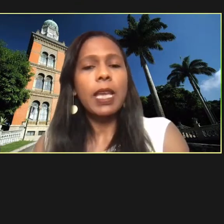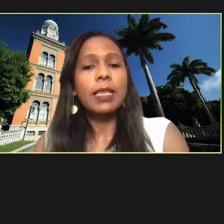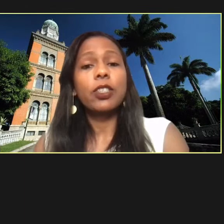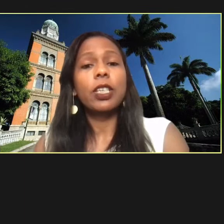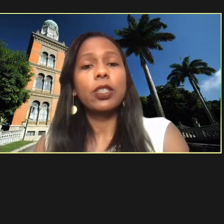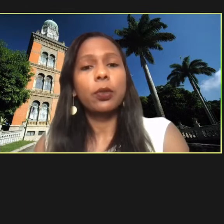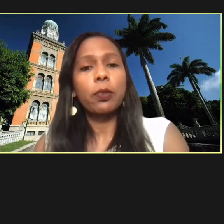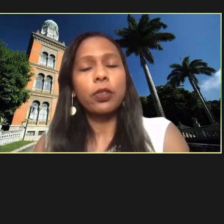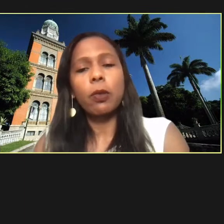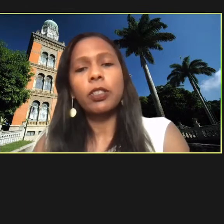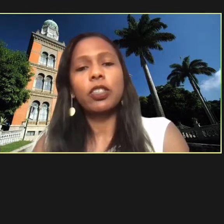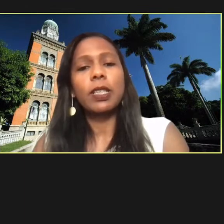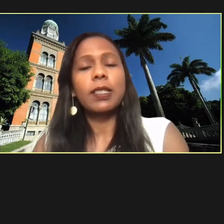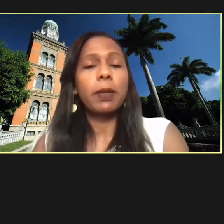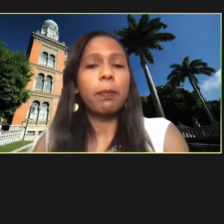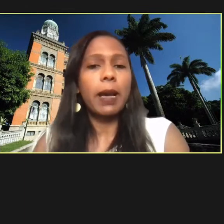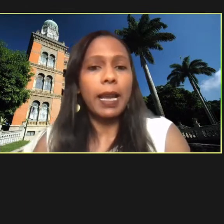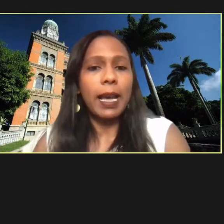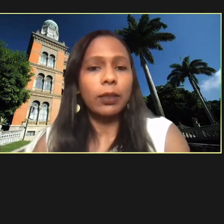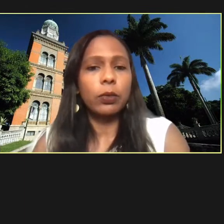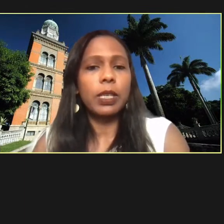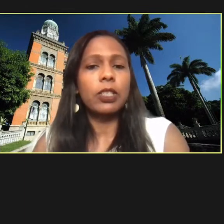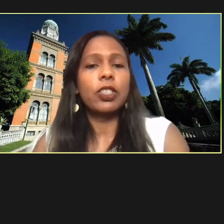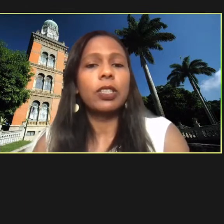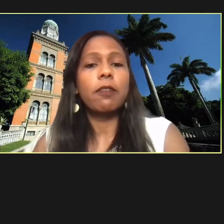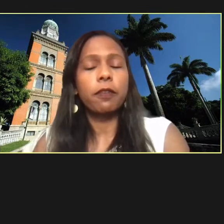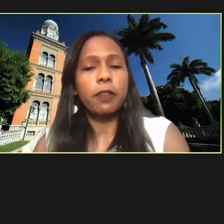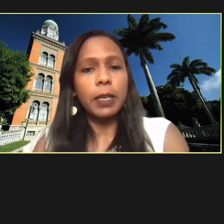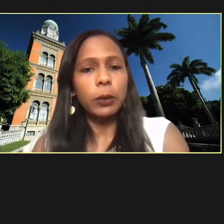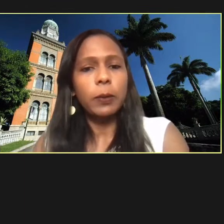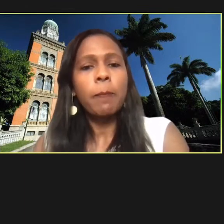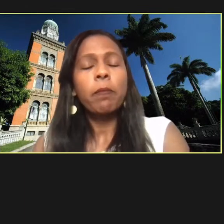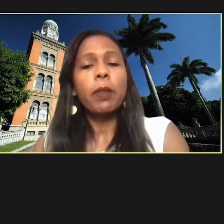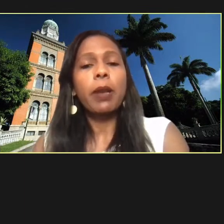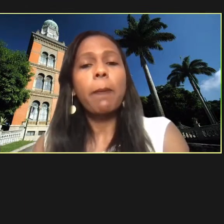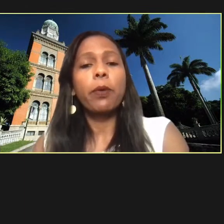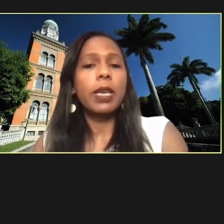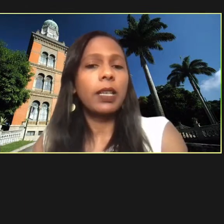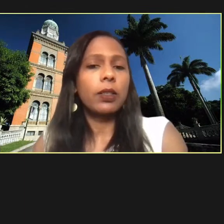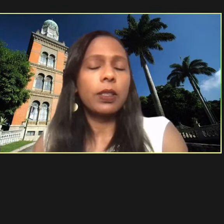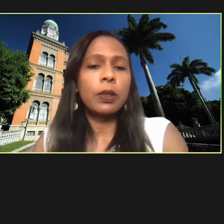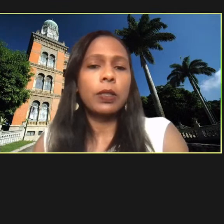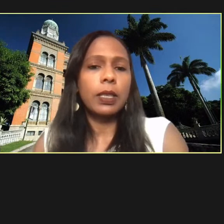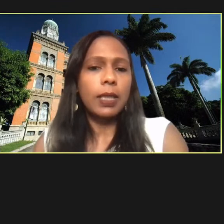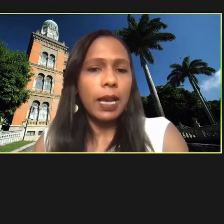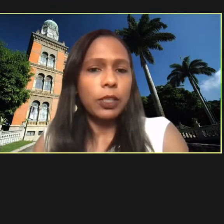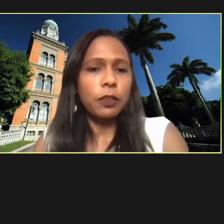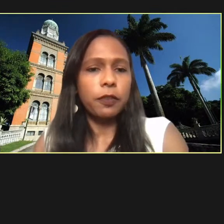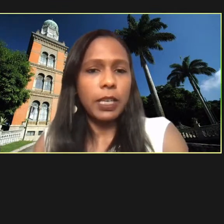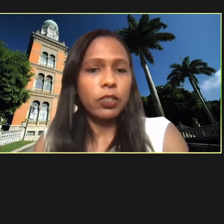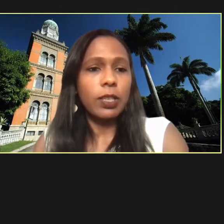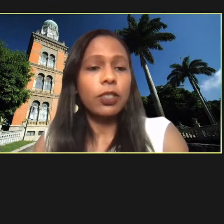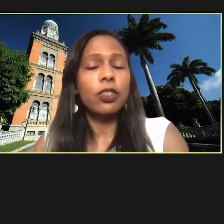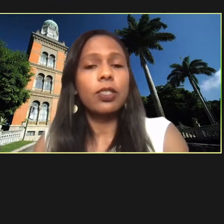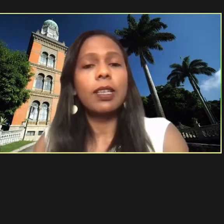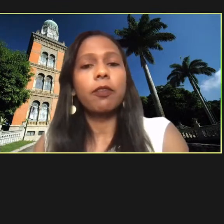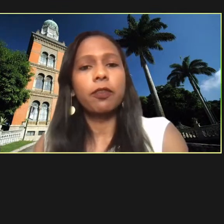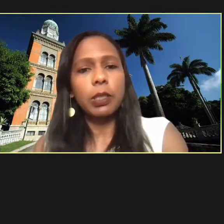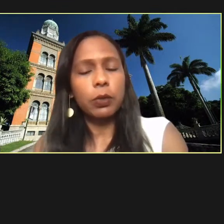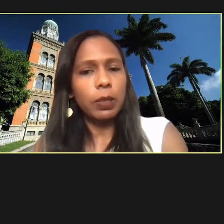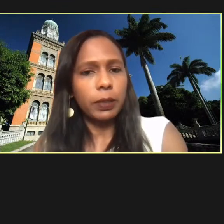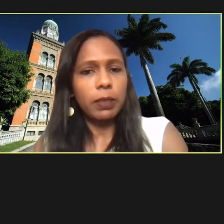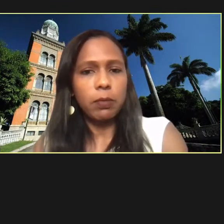essas questões como a gente tem se preparado o que a gente tem feito para apoiar nossa sociedade frente a esses